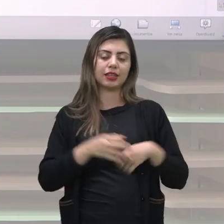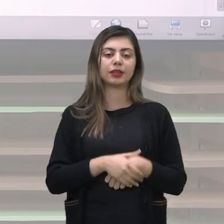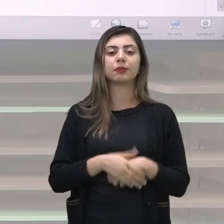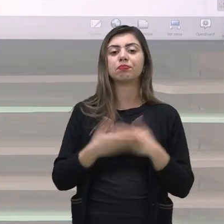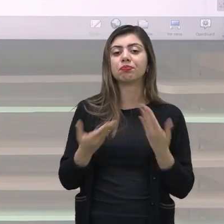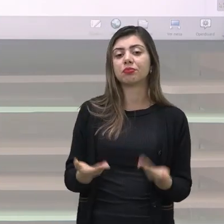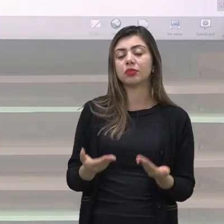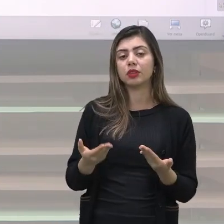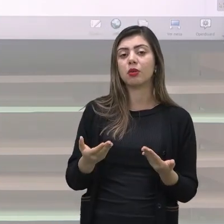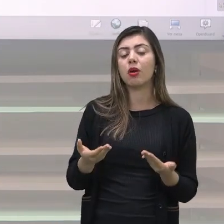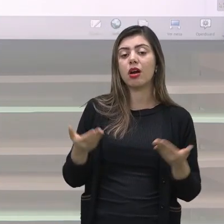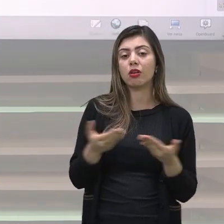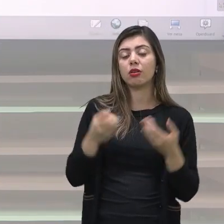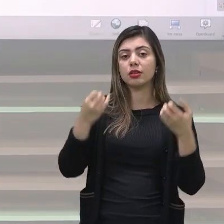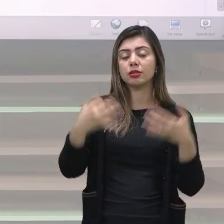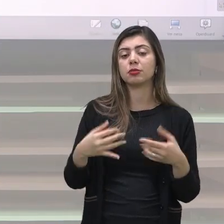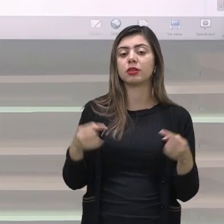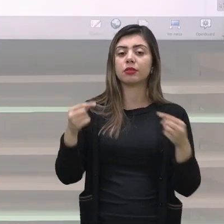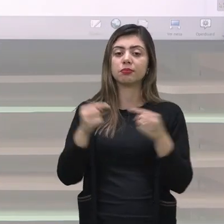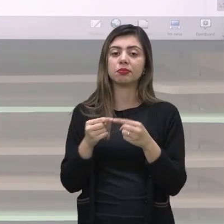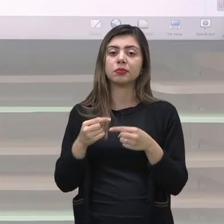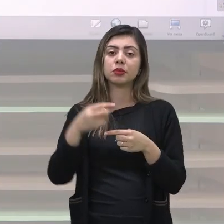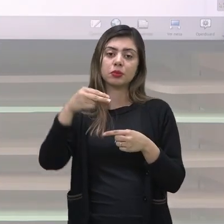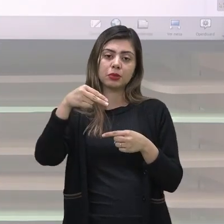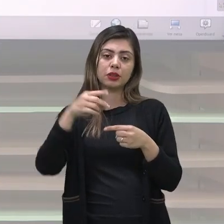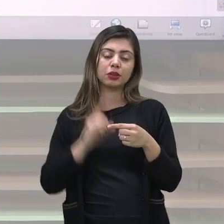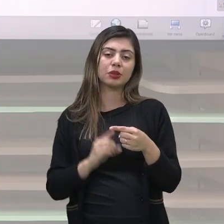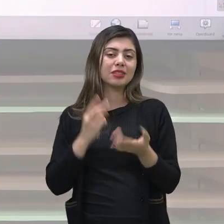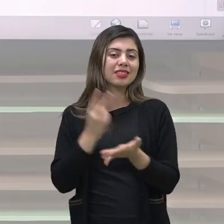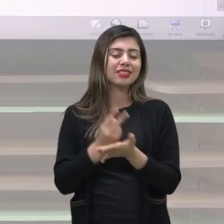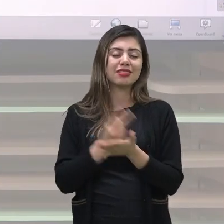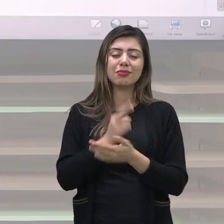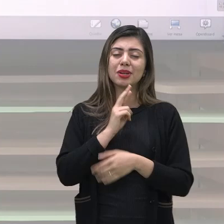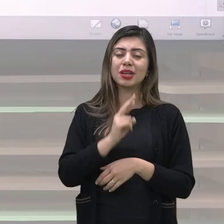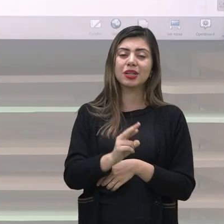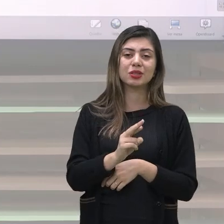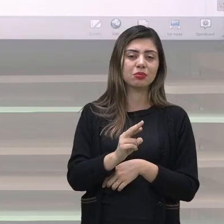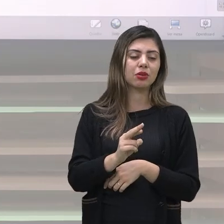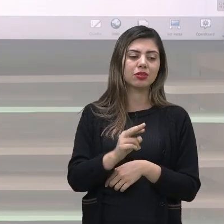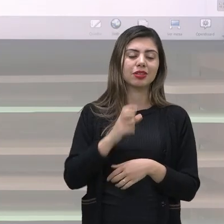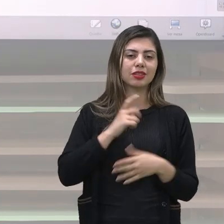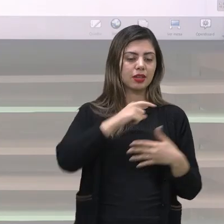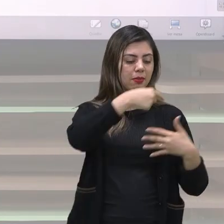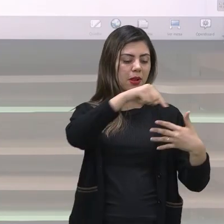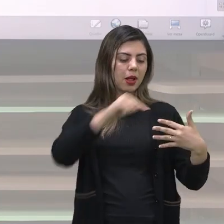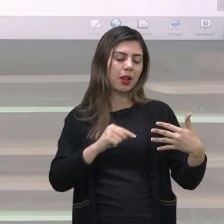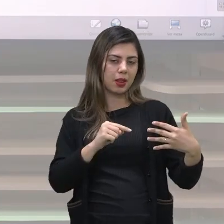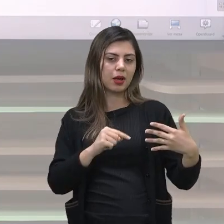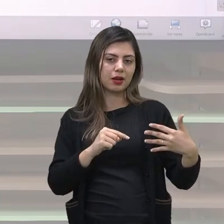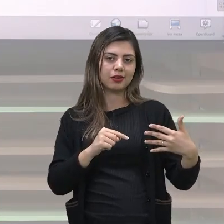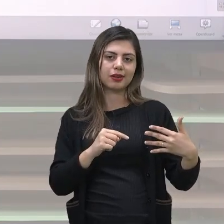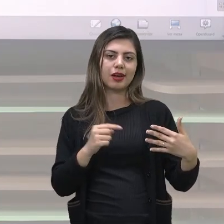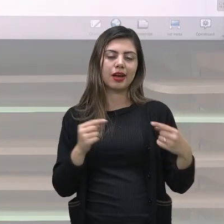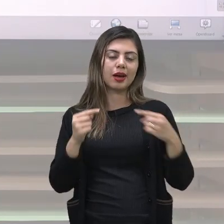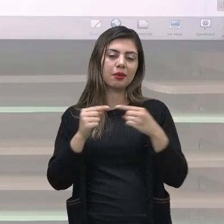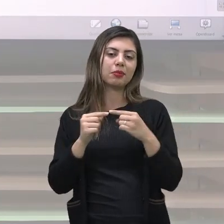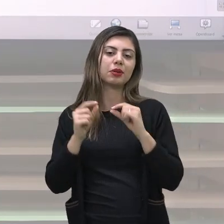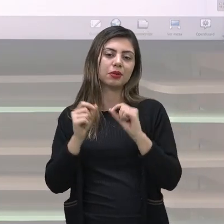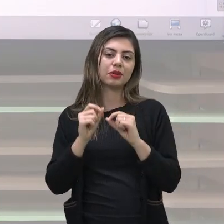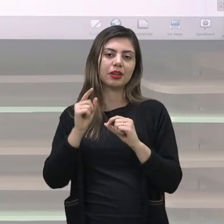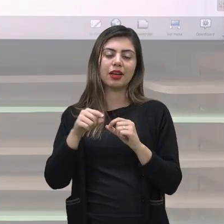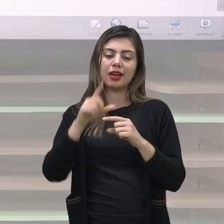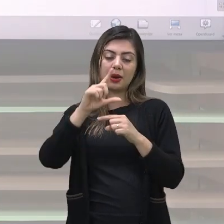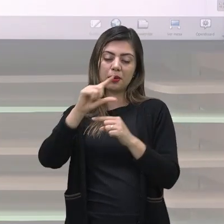tratando de fração sempre nas respostas a fração que ali aparecer sempre será a mais